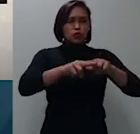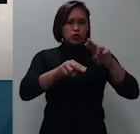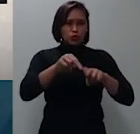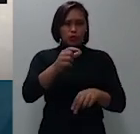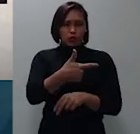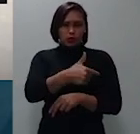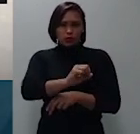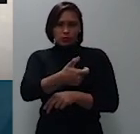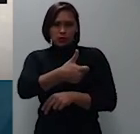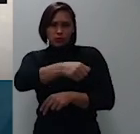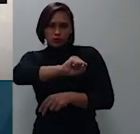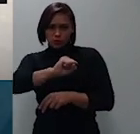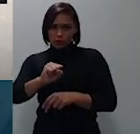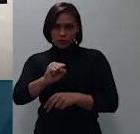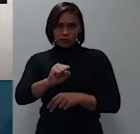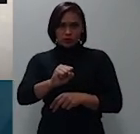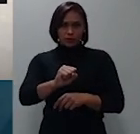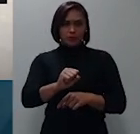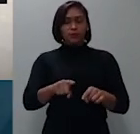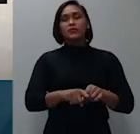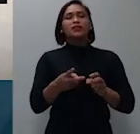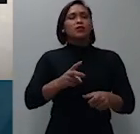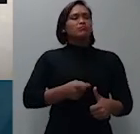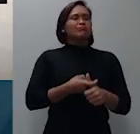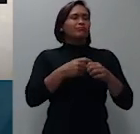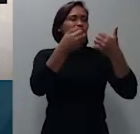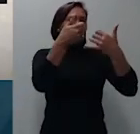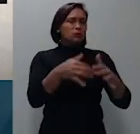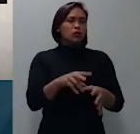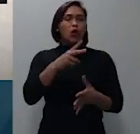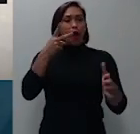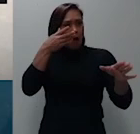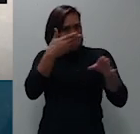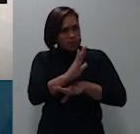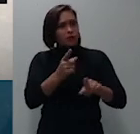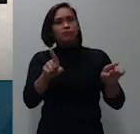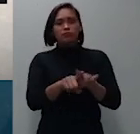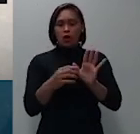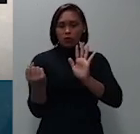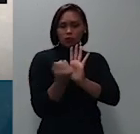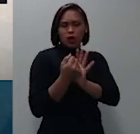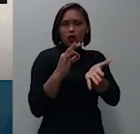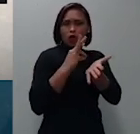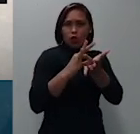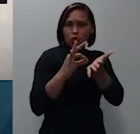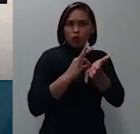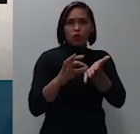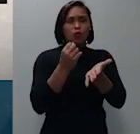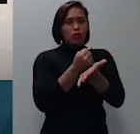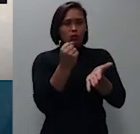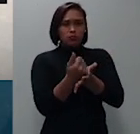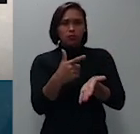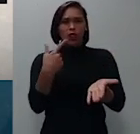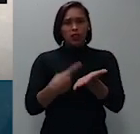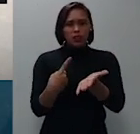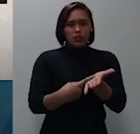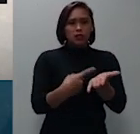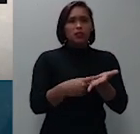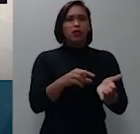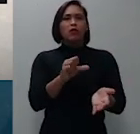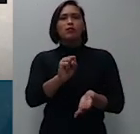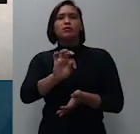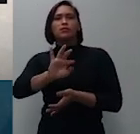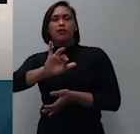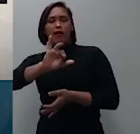sustentou que é válido o acordo homologado pelo Supremo que contém caláusula de irrenunciabilidade